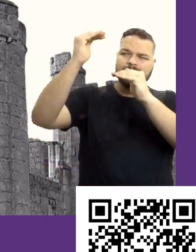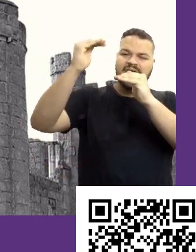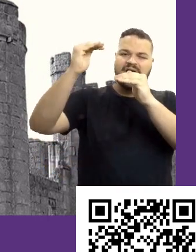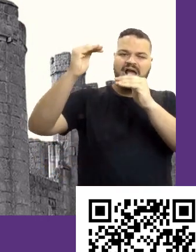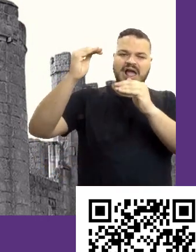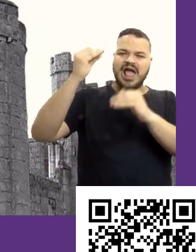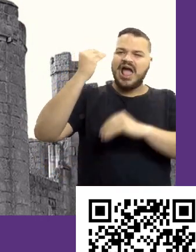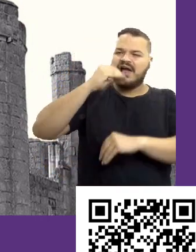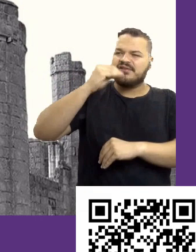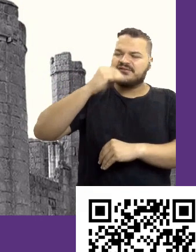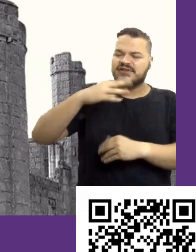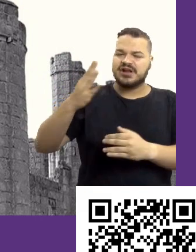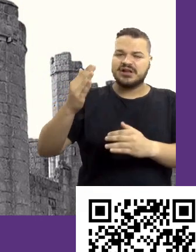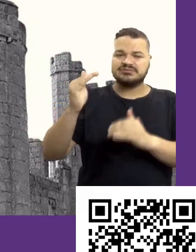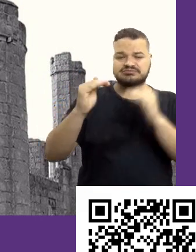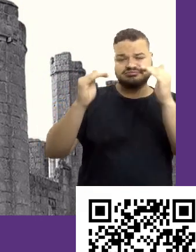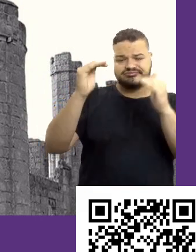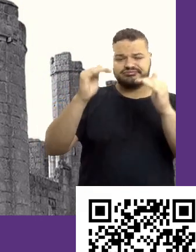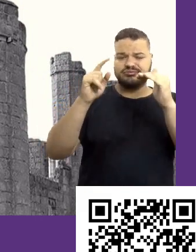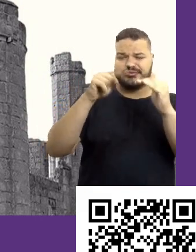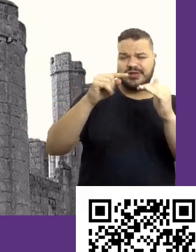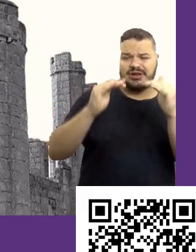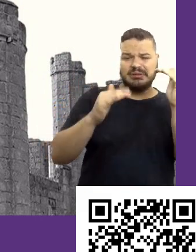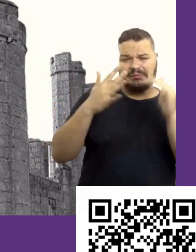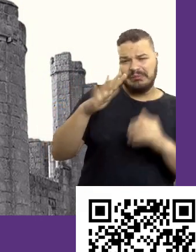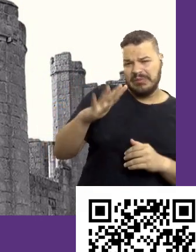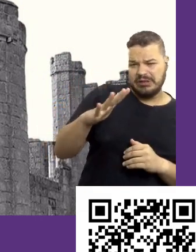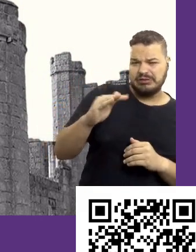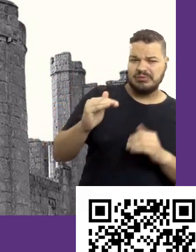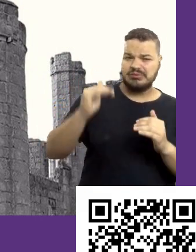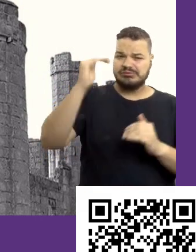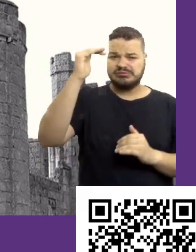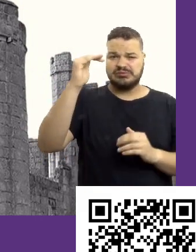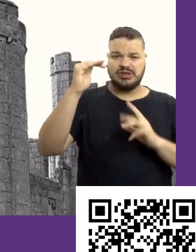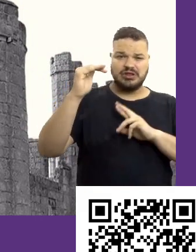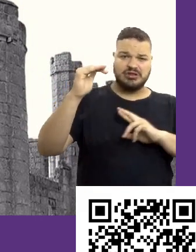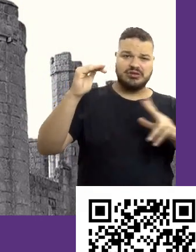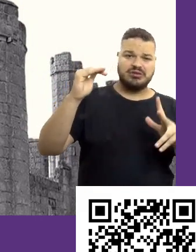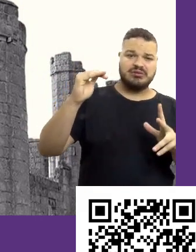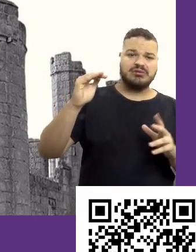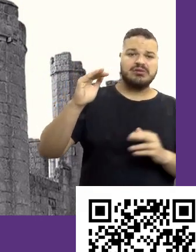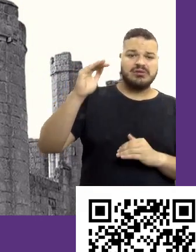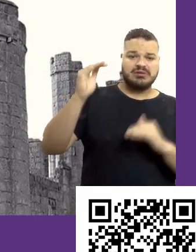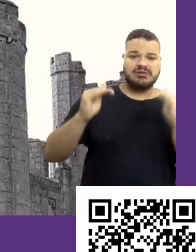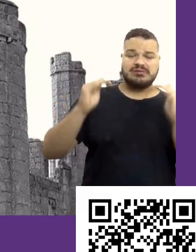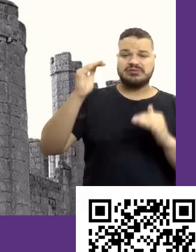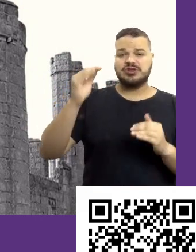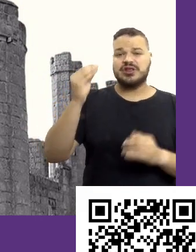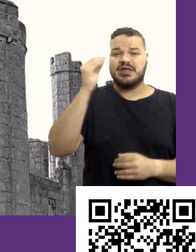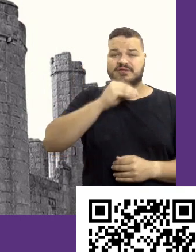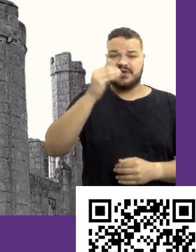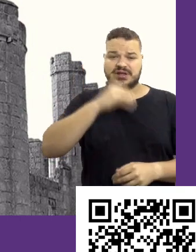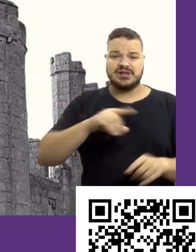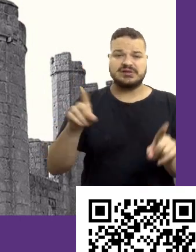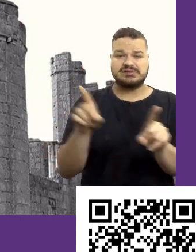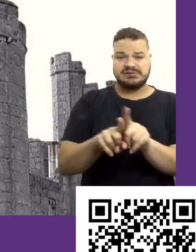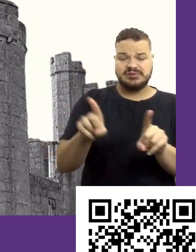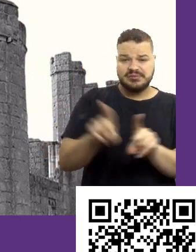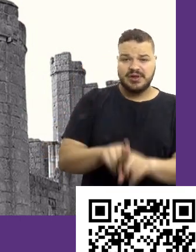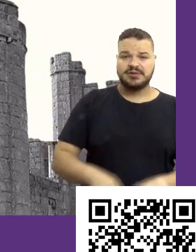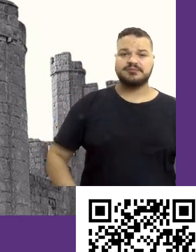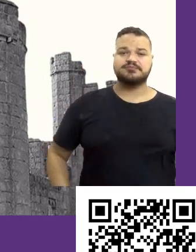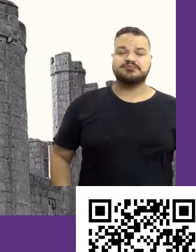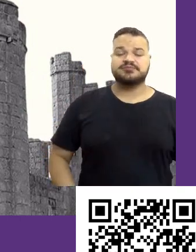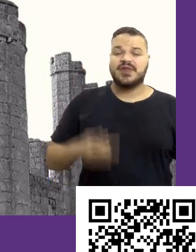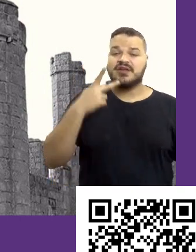era mais ou menos vai continuar mais ou menos e o que era o seu diferencial se torna uma fraqueza também. Eu